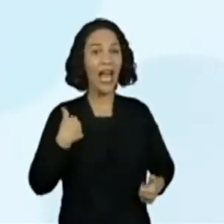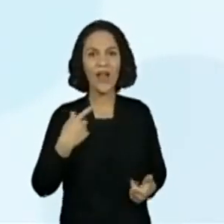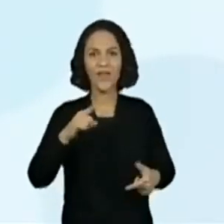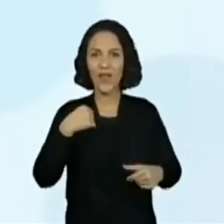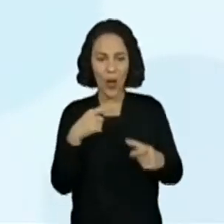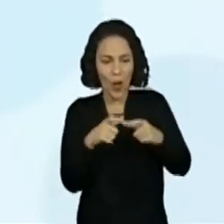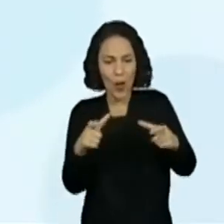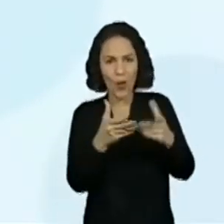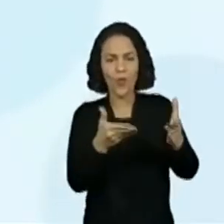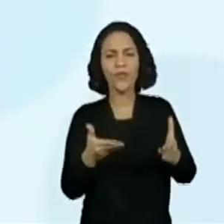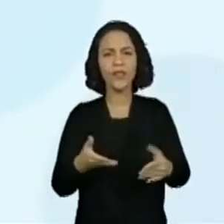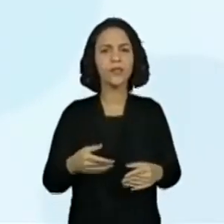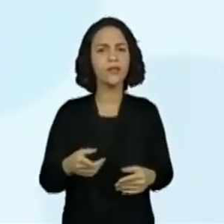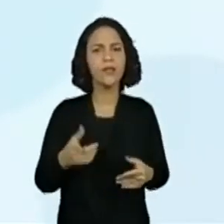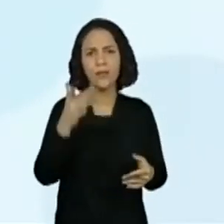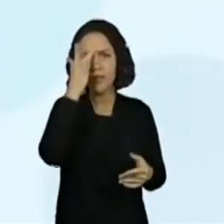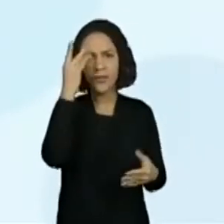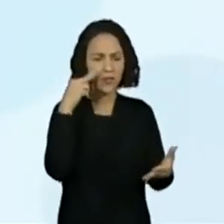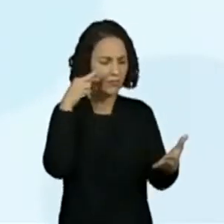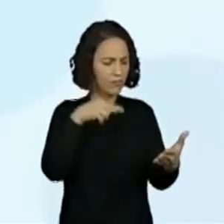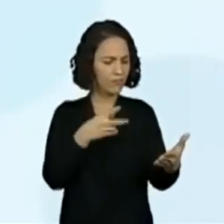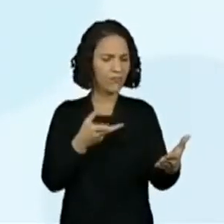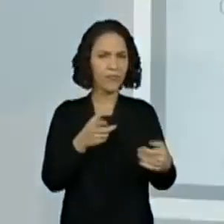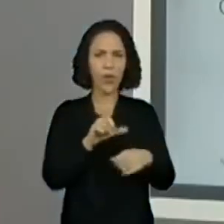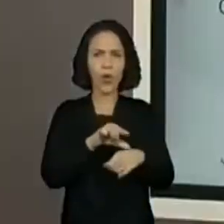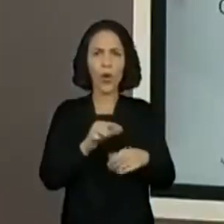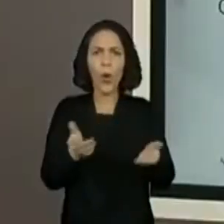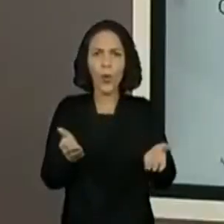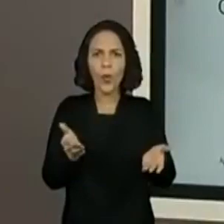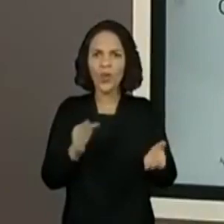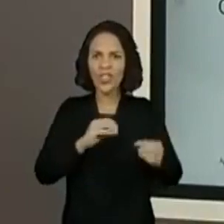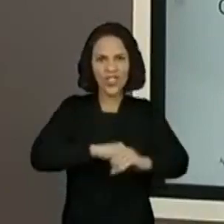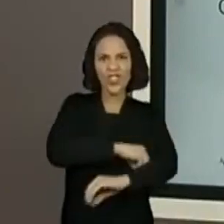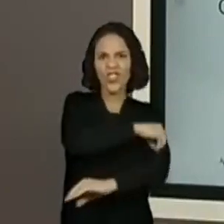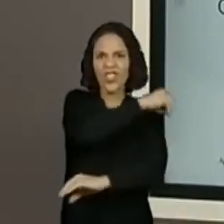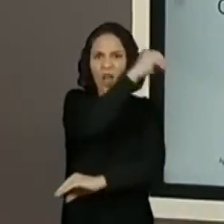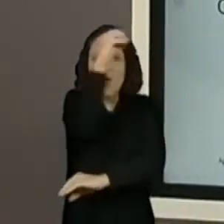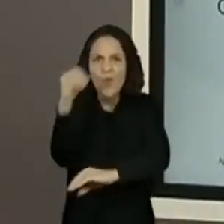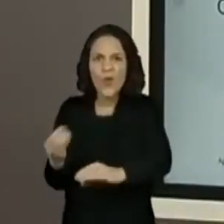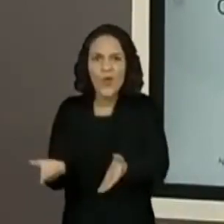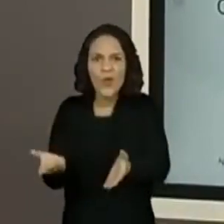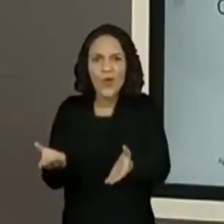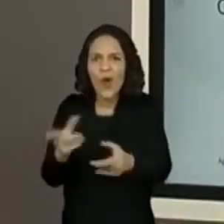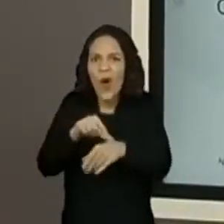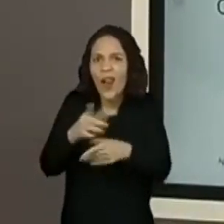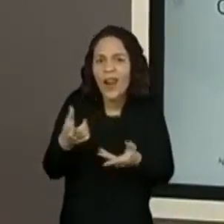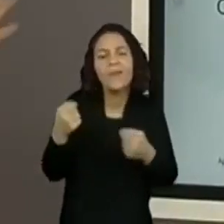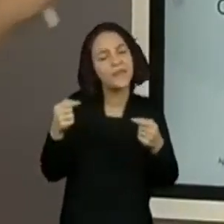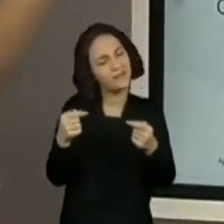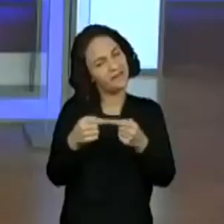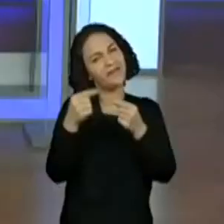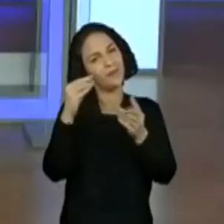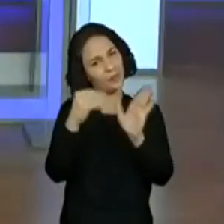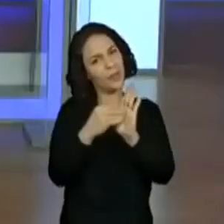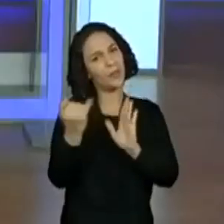do convite, isso aqui ficaria faltando no nosso planejamento e a gente não pode deixar ele. Não pode deixar faltar, certo?